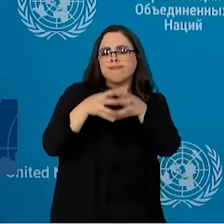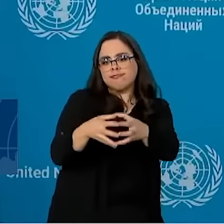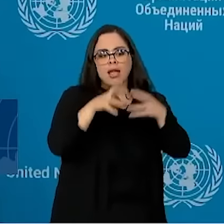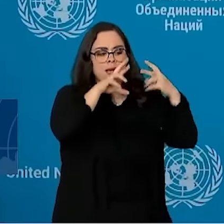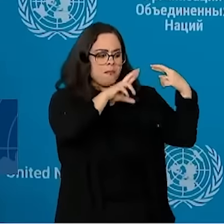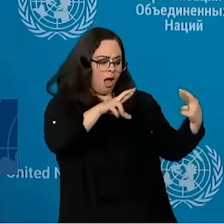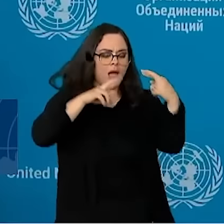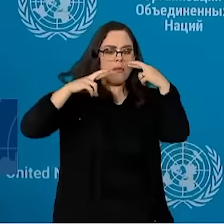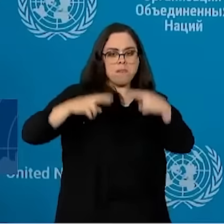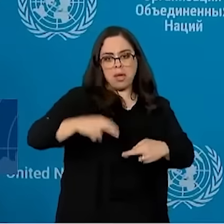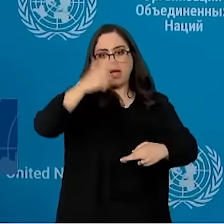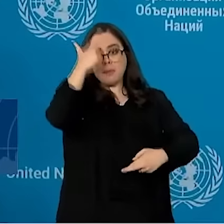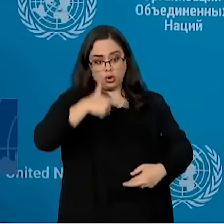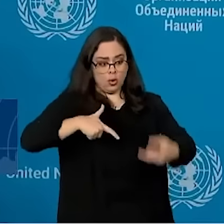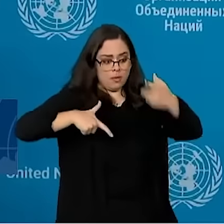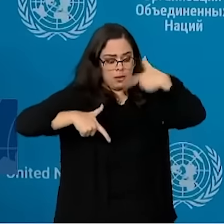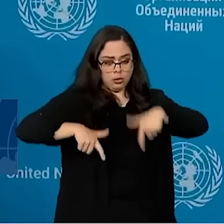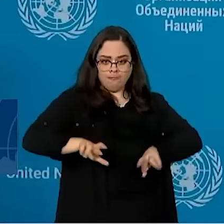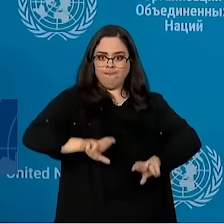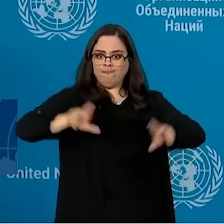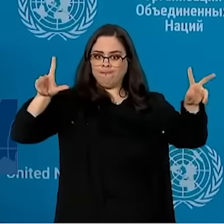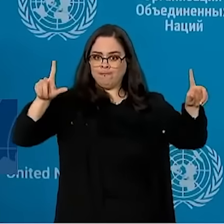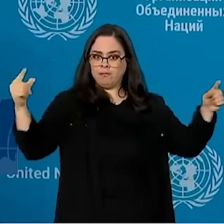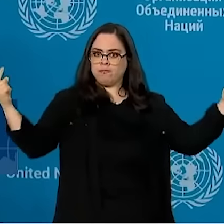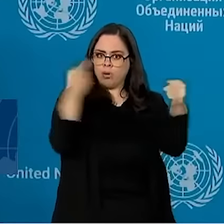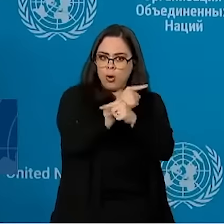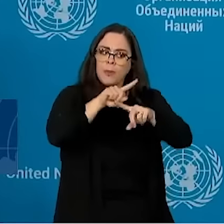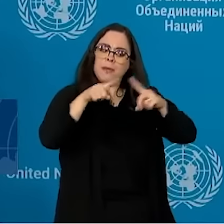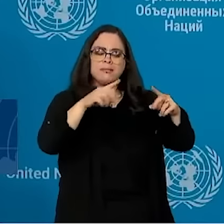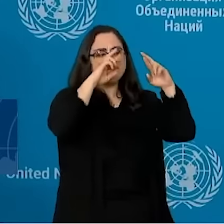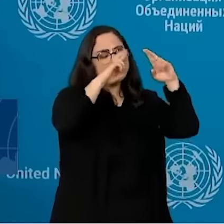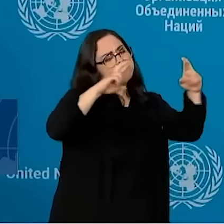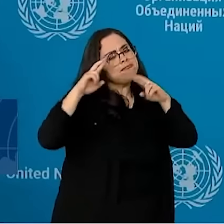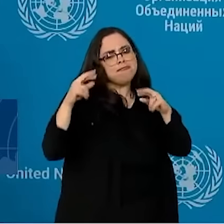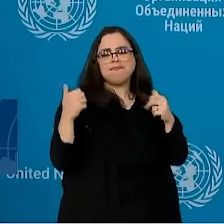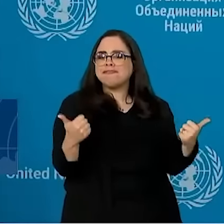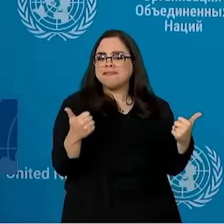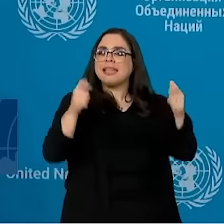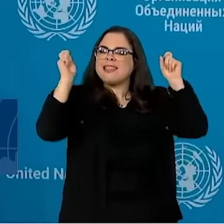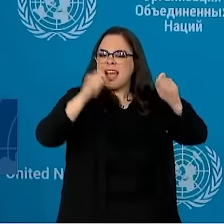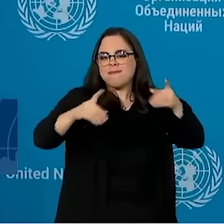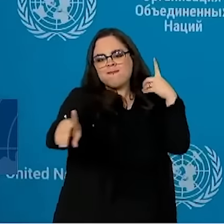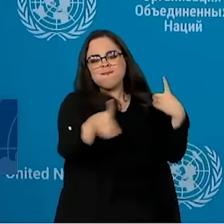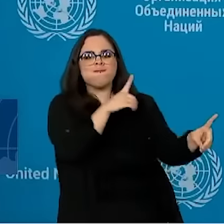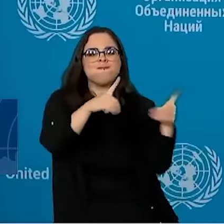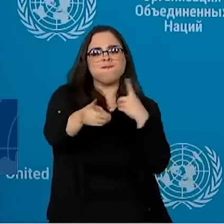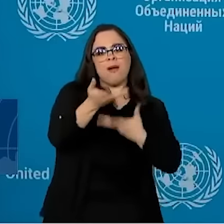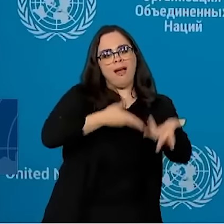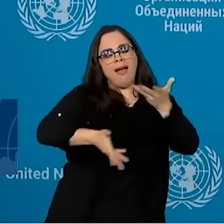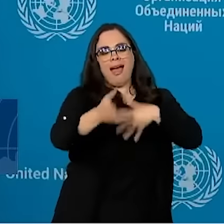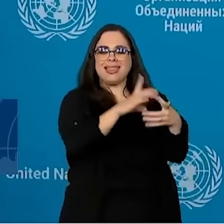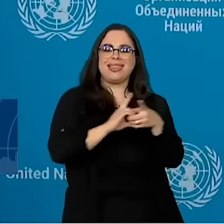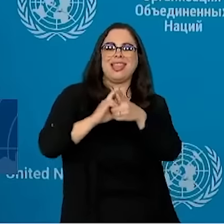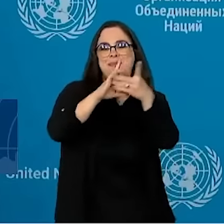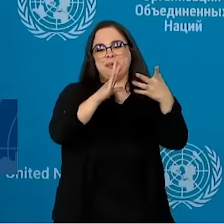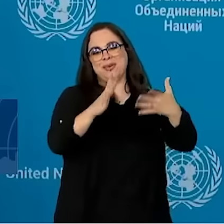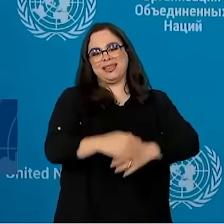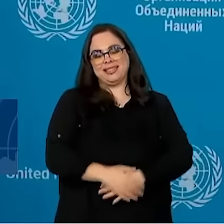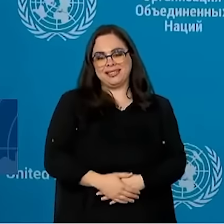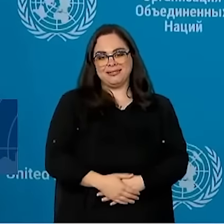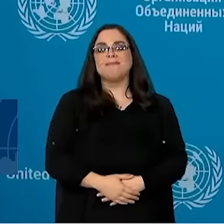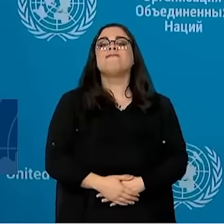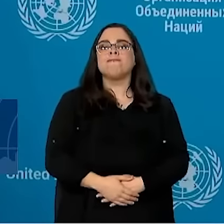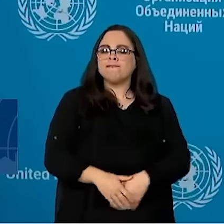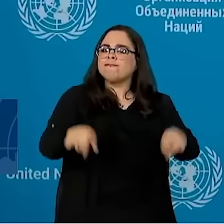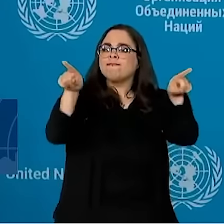entre opostos, entre contrários. E é isso que dá dinamismo à democracia. Eu também tive a oportunidade